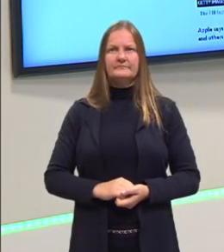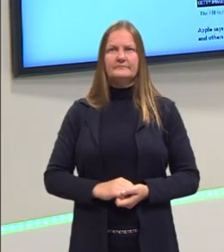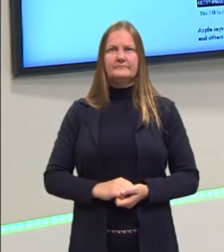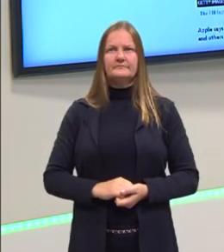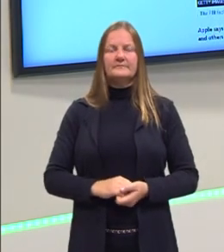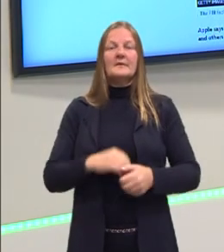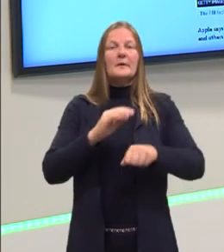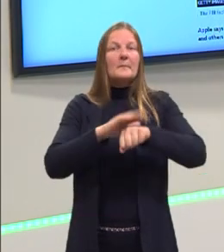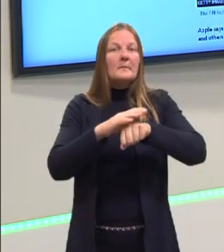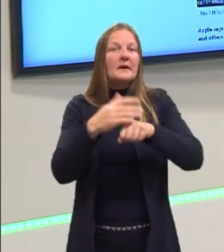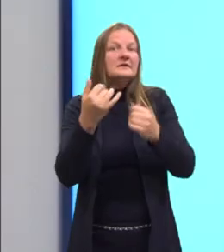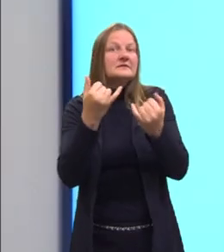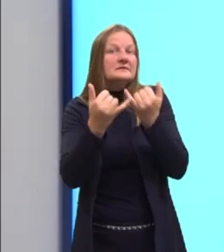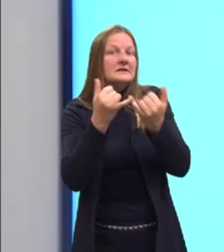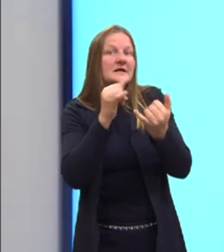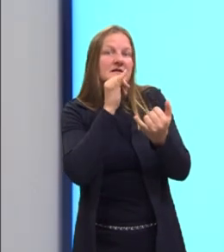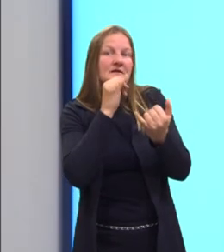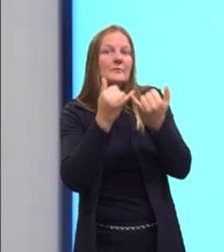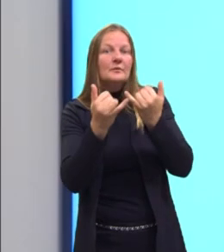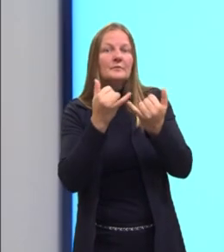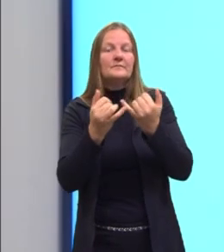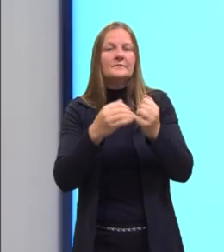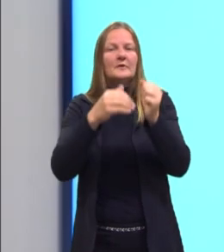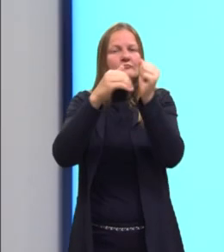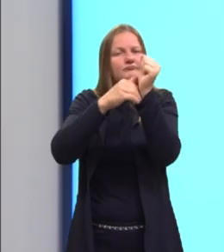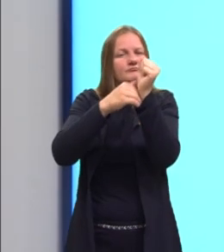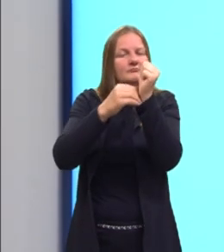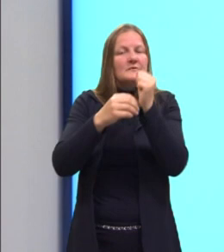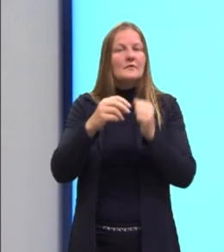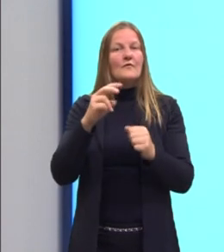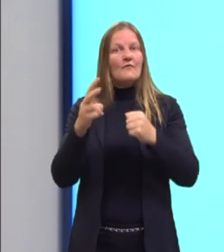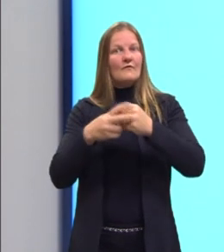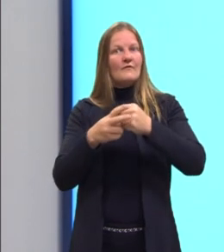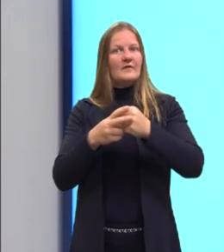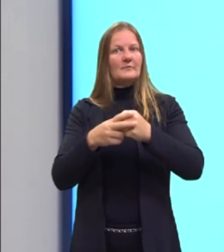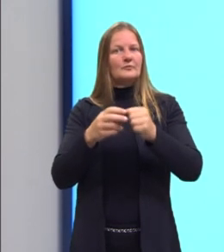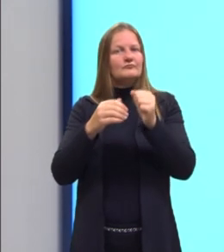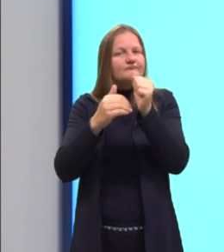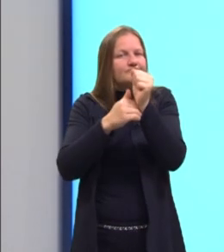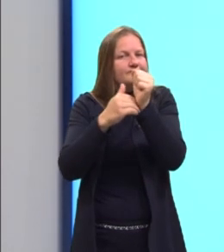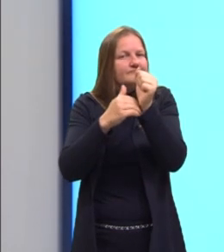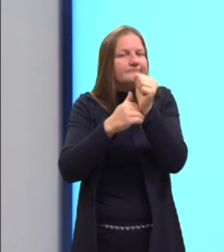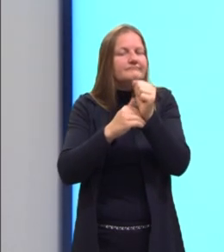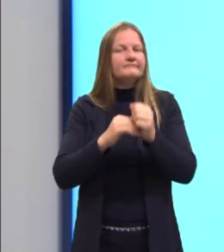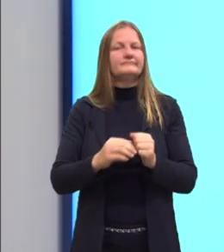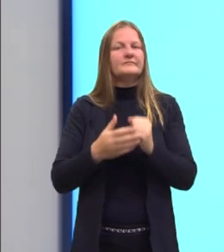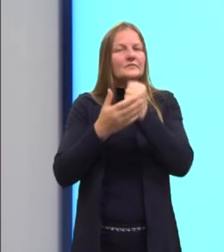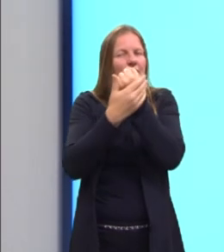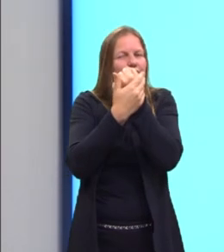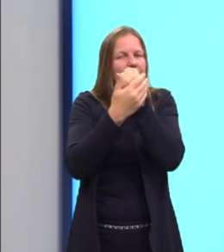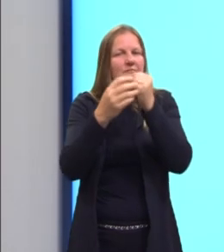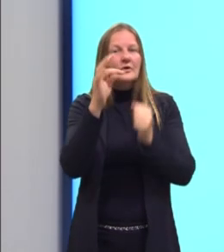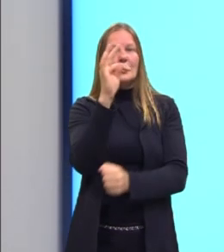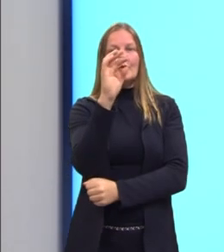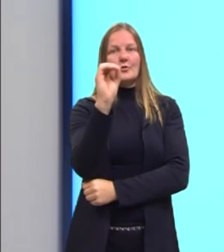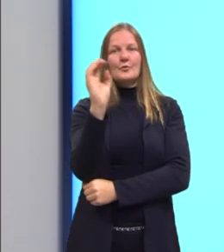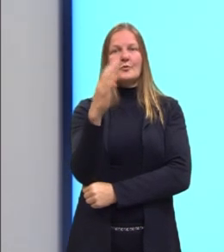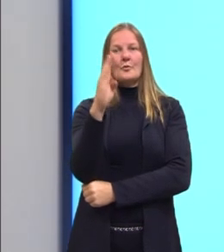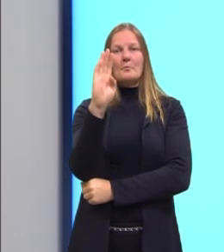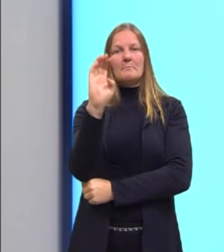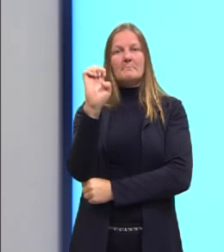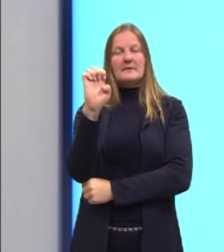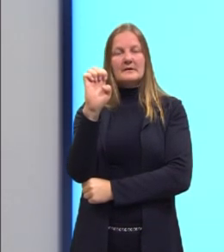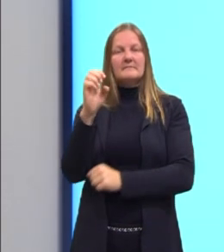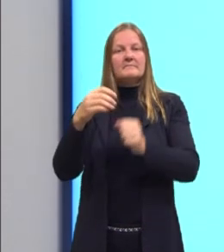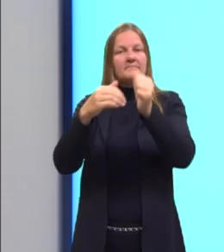Mais um exemplo, então, da omissão desse verbo. Que eu falei antes para vocês, que o verbo to be pode ser omitido.